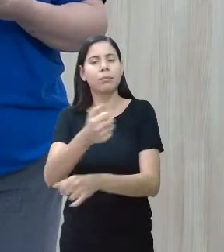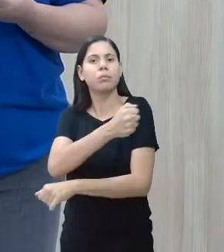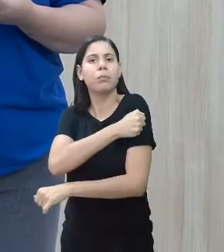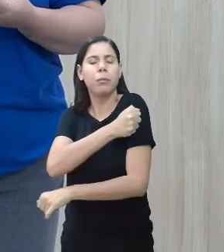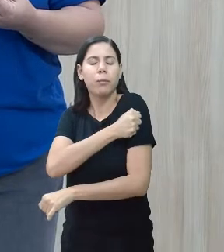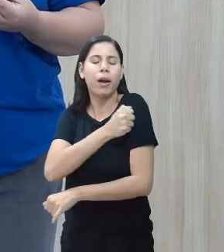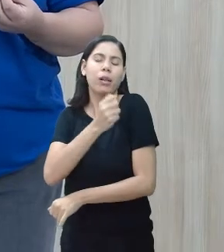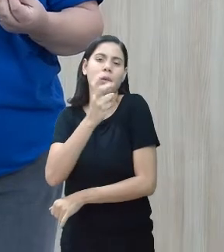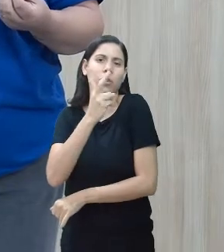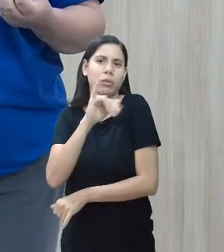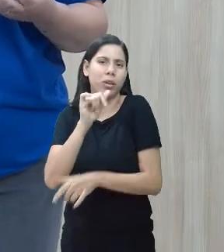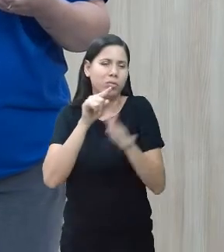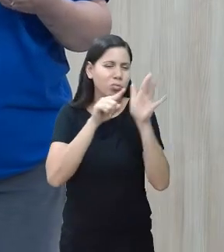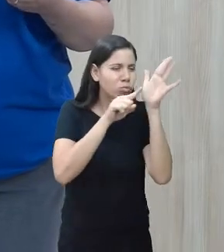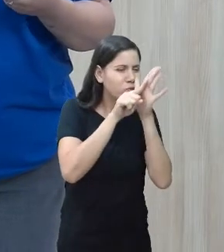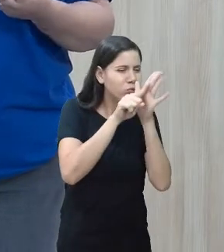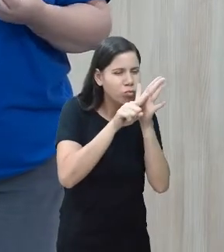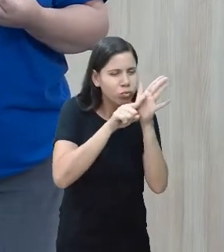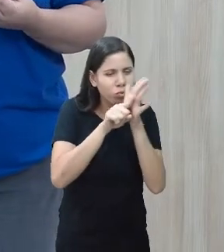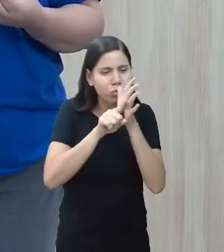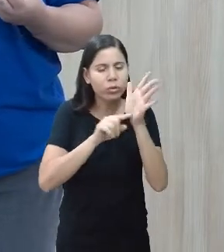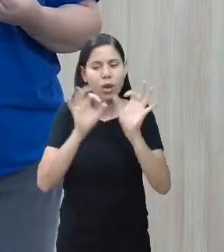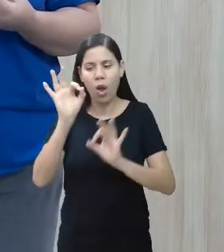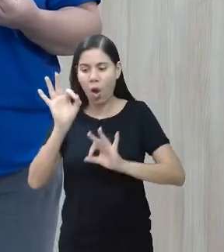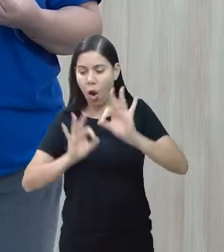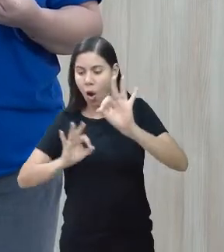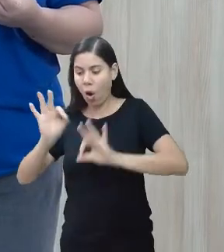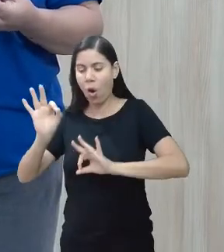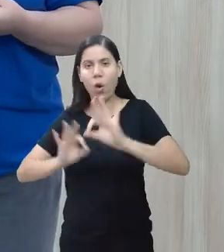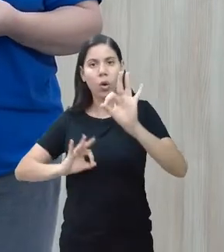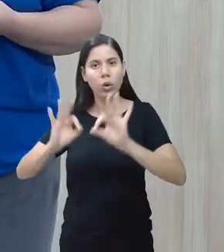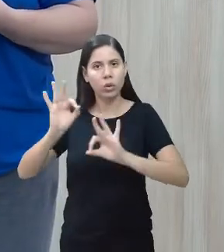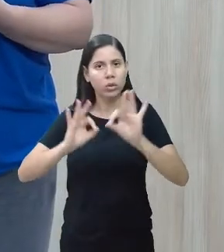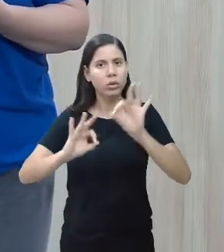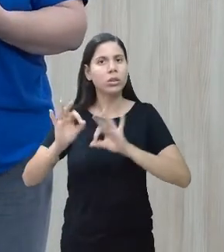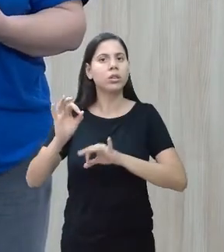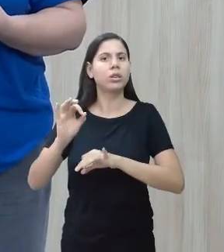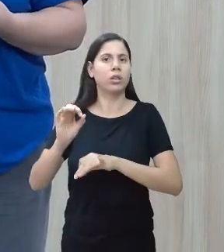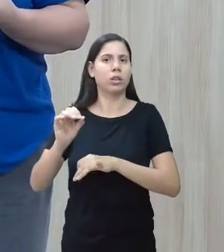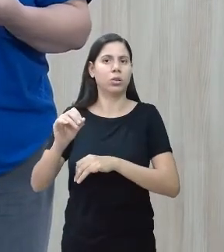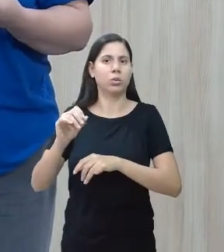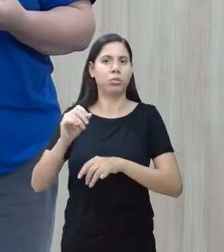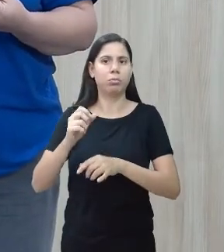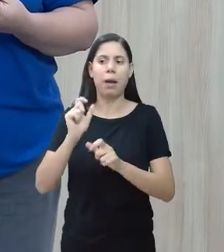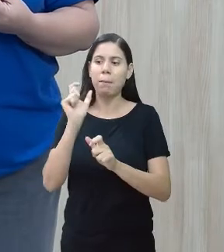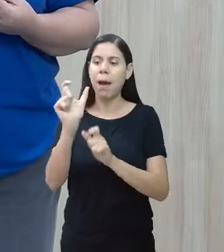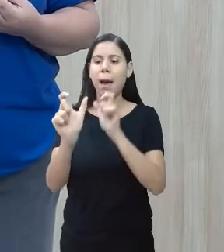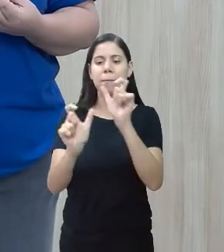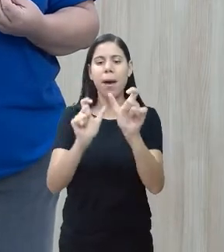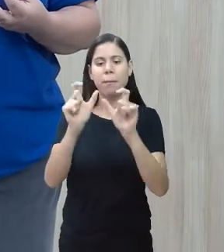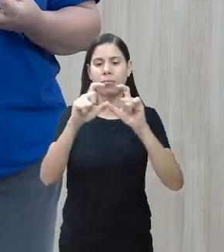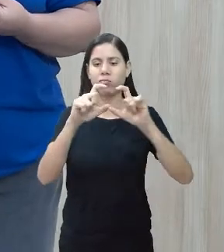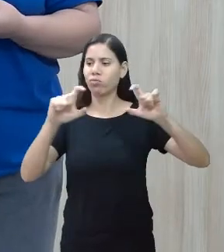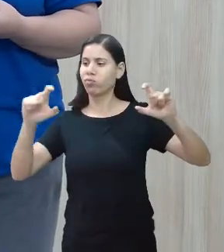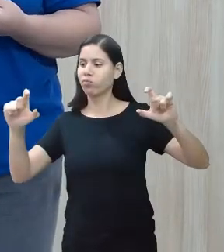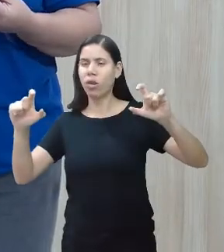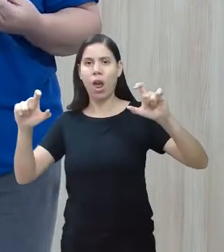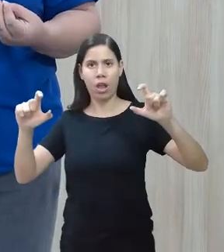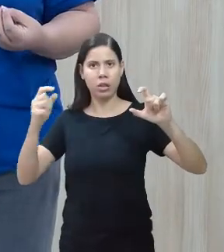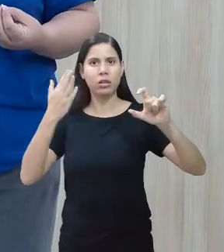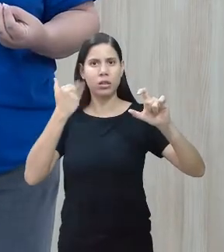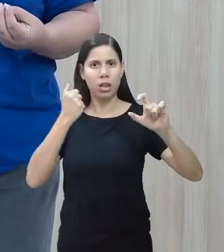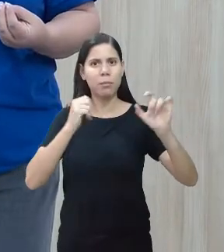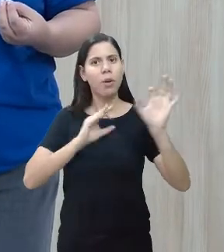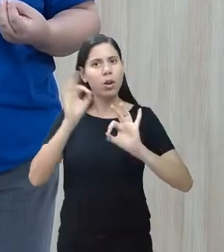ele vai pesquisando, ele vai montando o que ele quer dizer, ou mostrando a palavra, ou formando